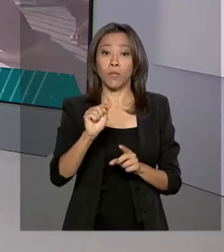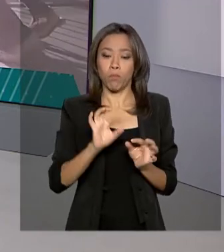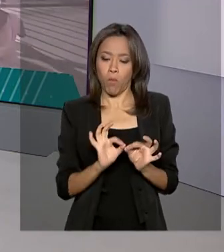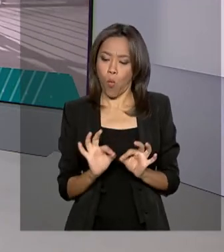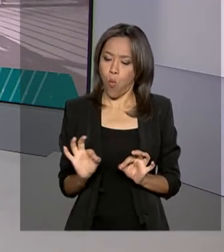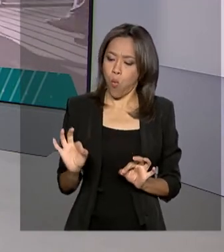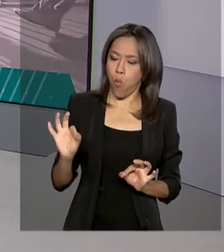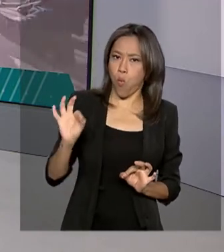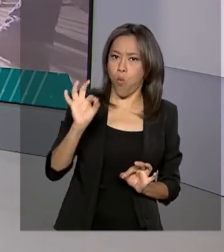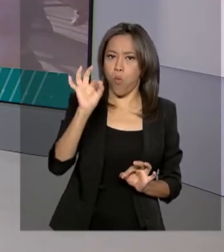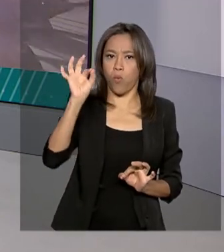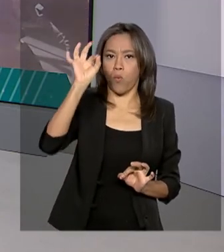com 11 países.